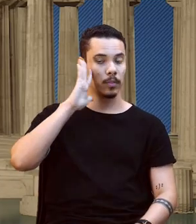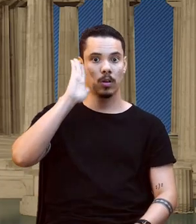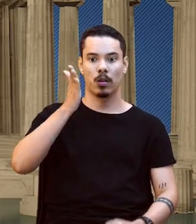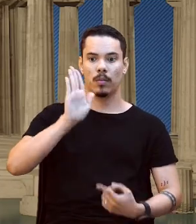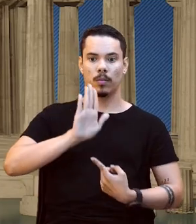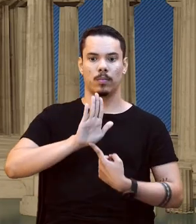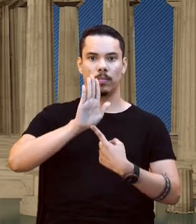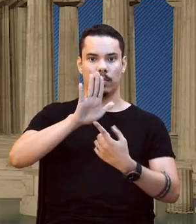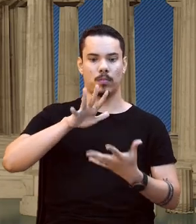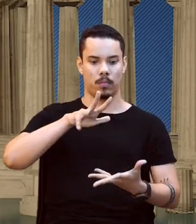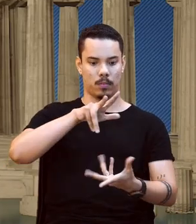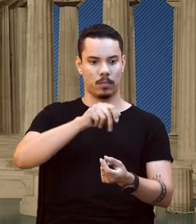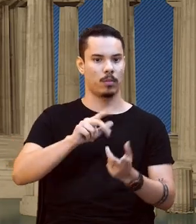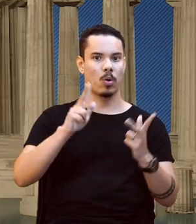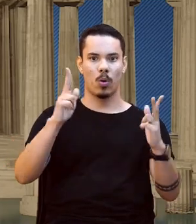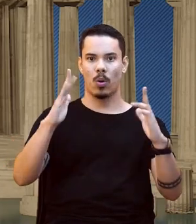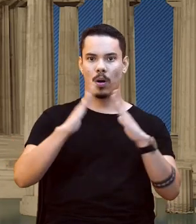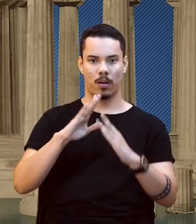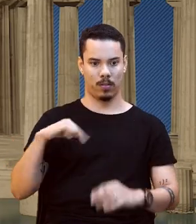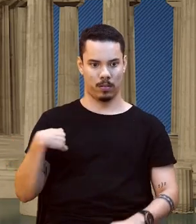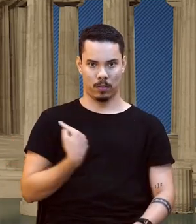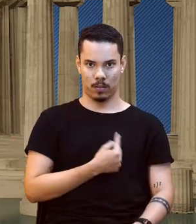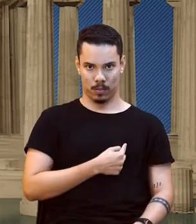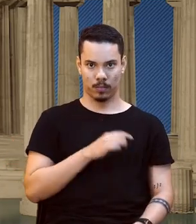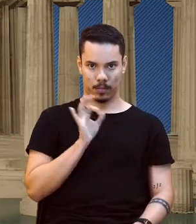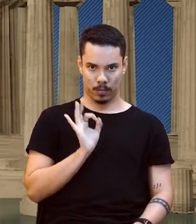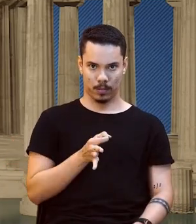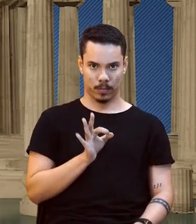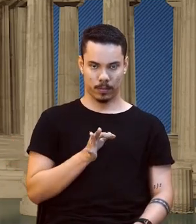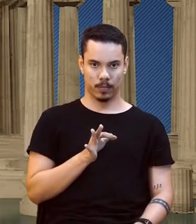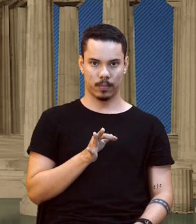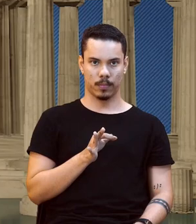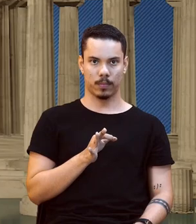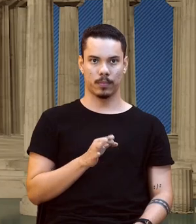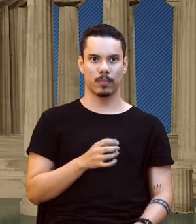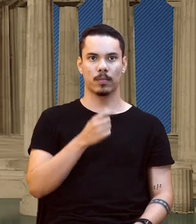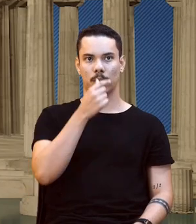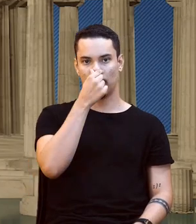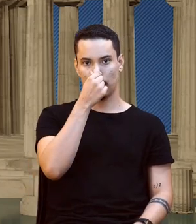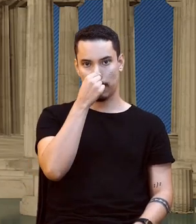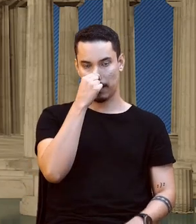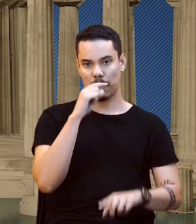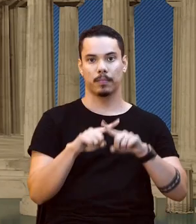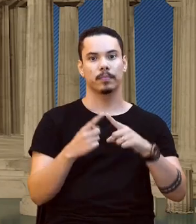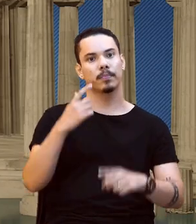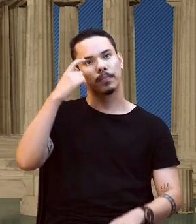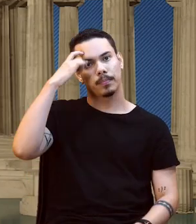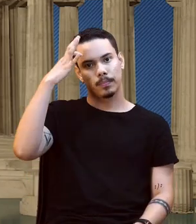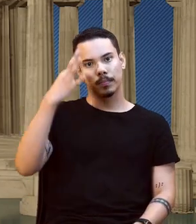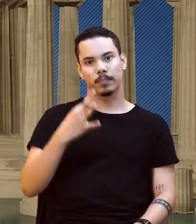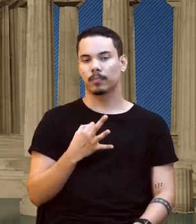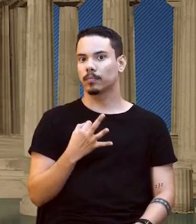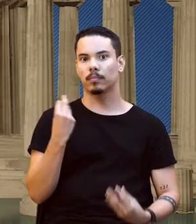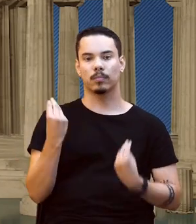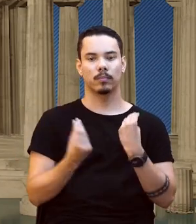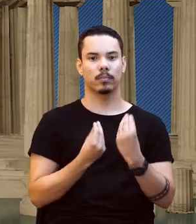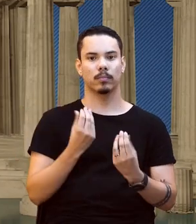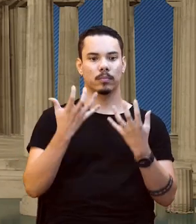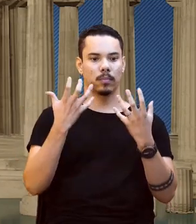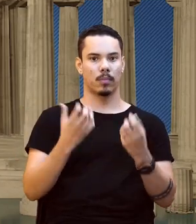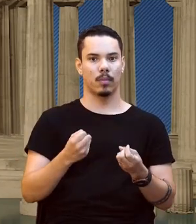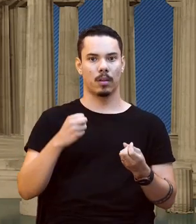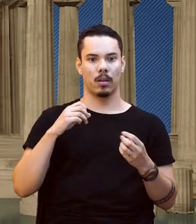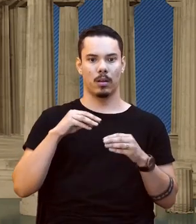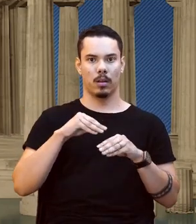como nossa casa, nosso habitat. E o pensador Ailton Krenak, como ele considera a Terra? Qual o